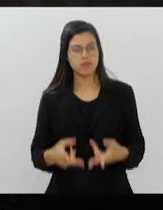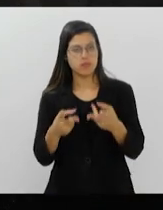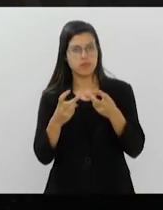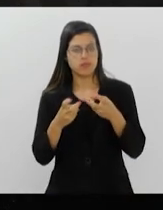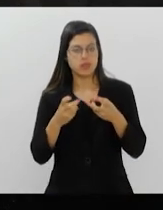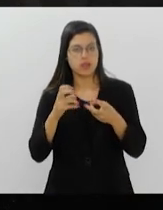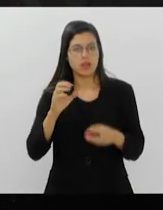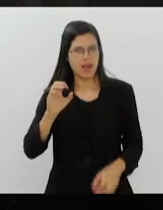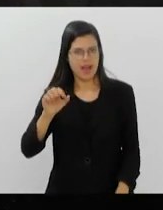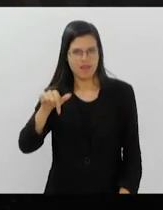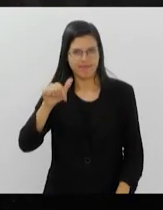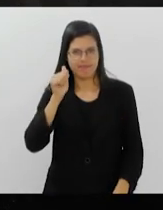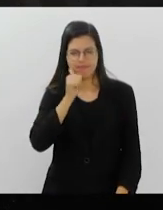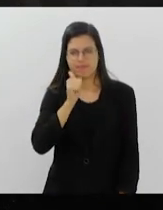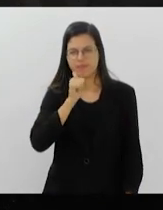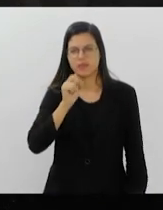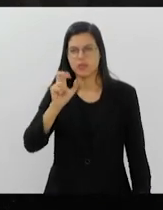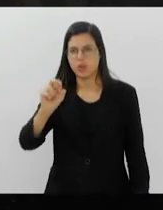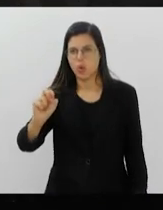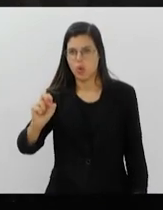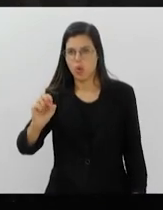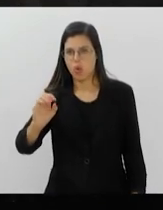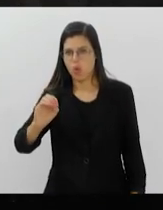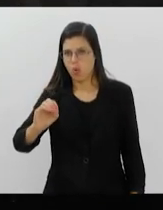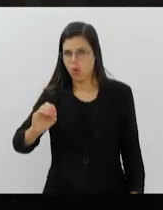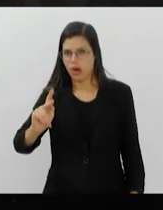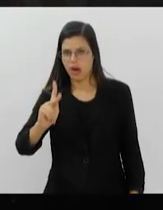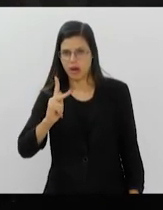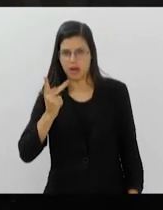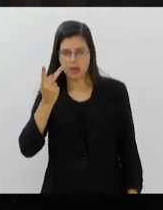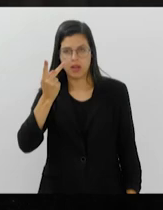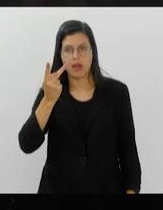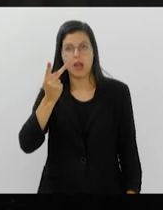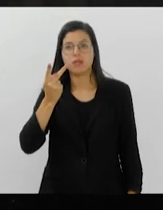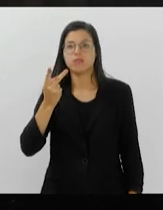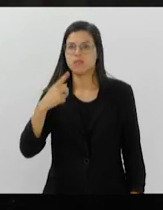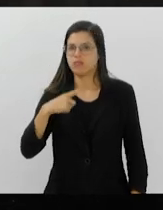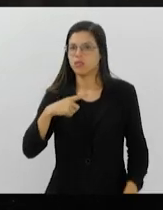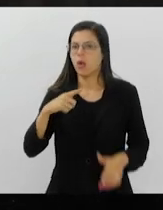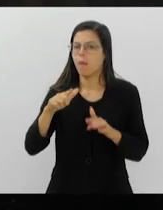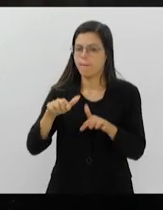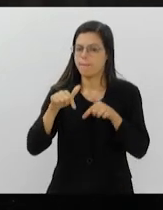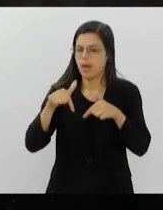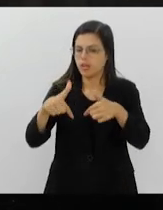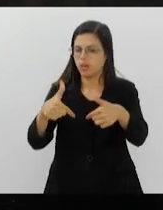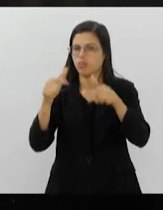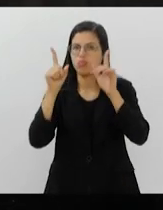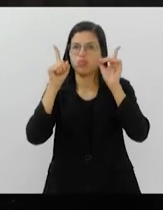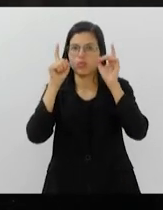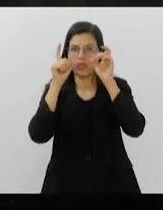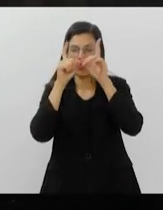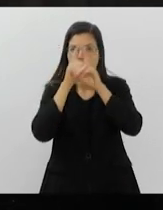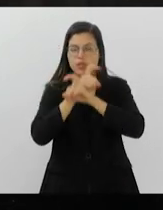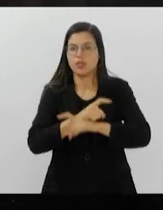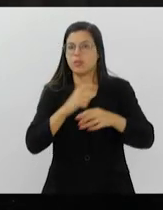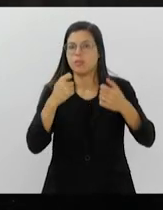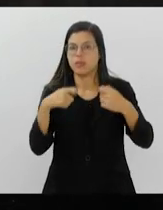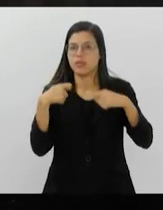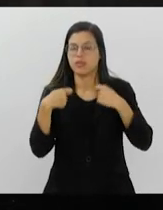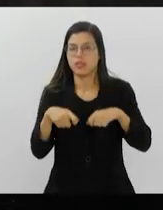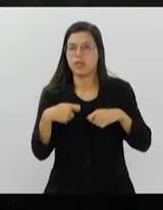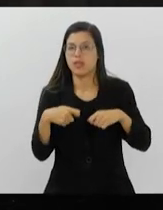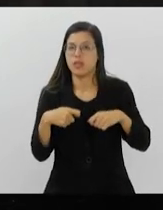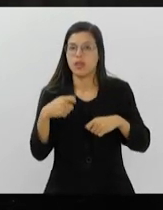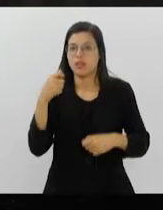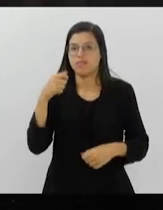Harris tinha uma tarefa muito difícil. Primeiro, que ela tinha que se tornar conhecida,